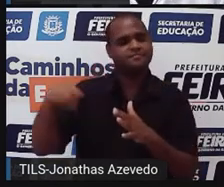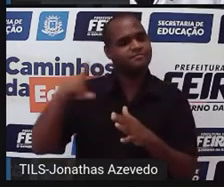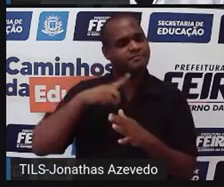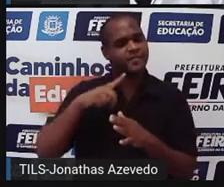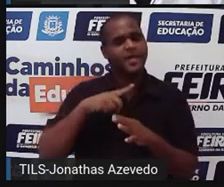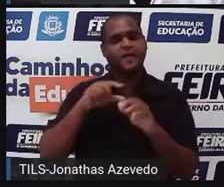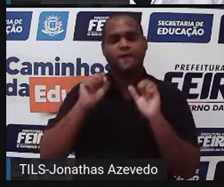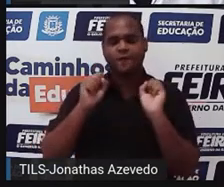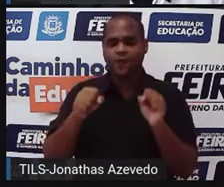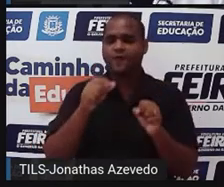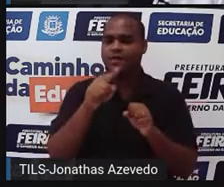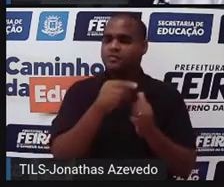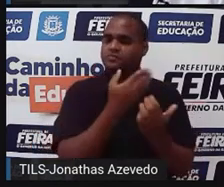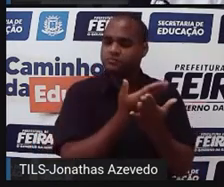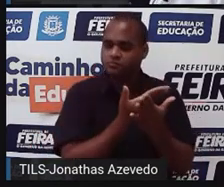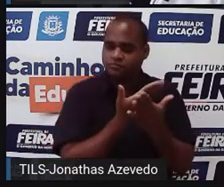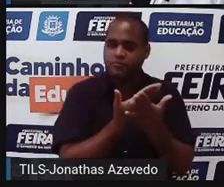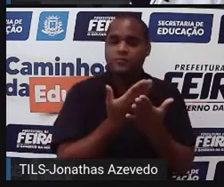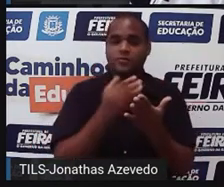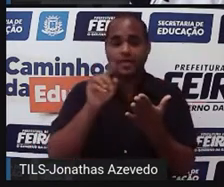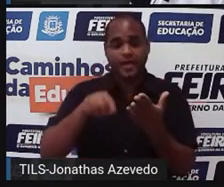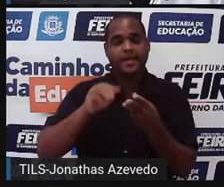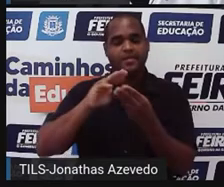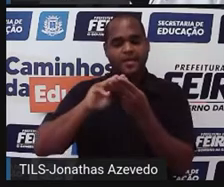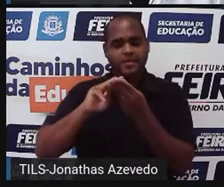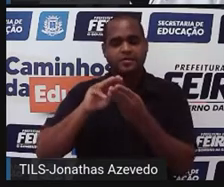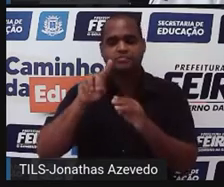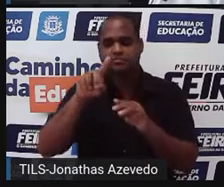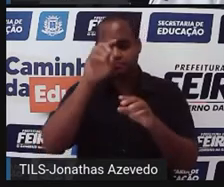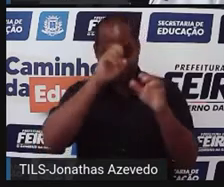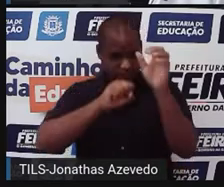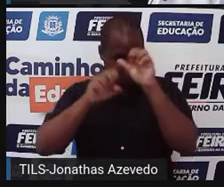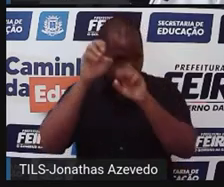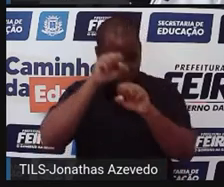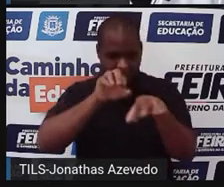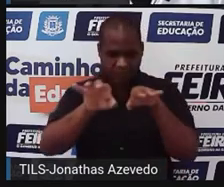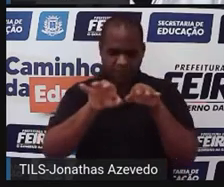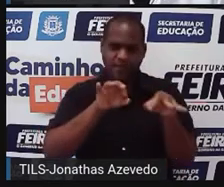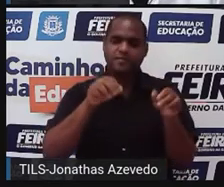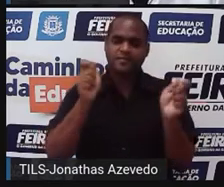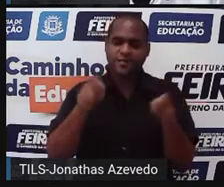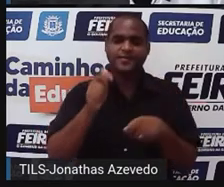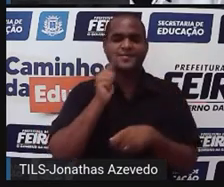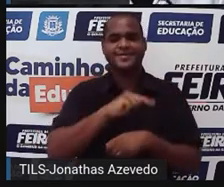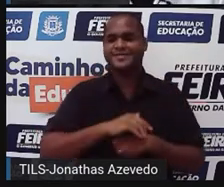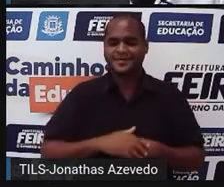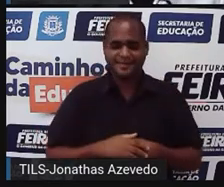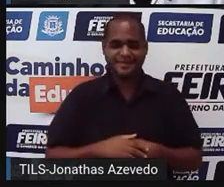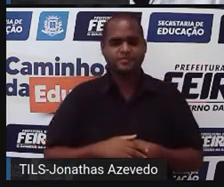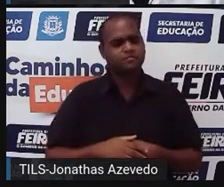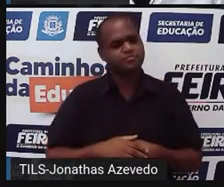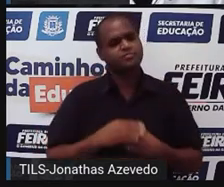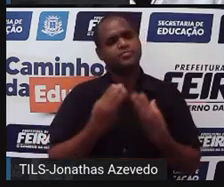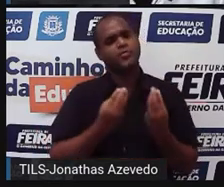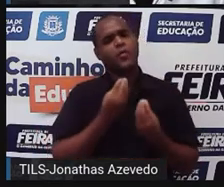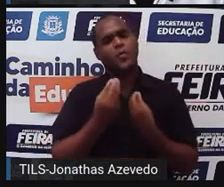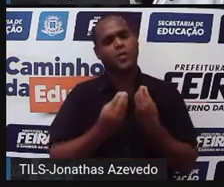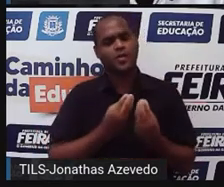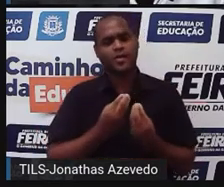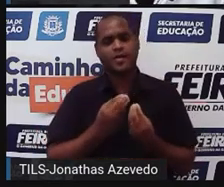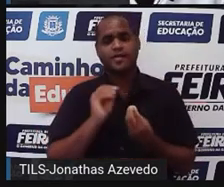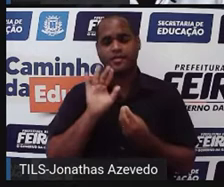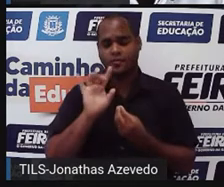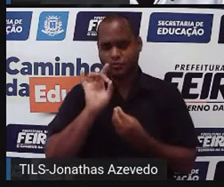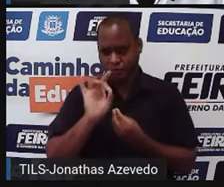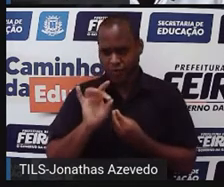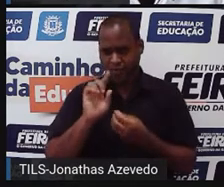estuda matemática, para aprender a resolver problemas. Mas, não apenas